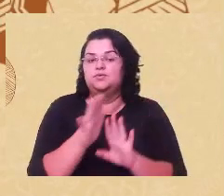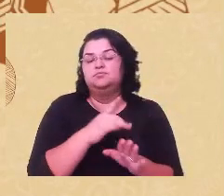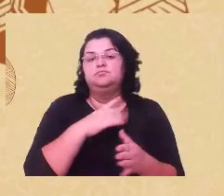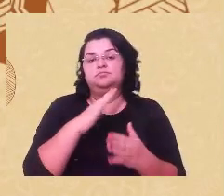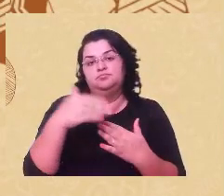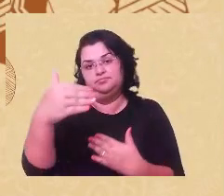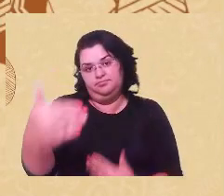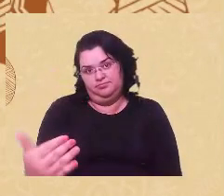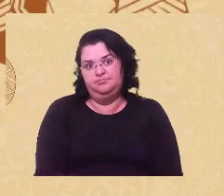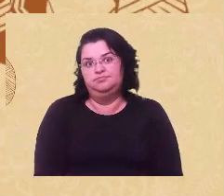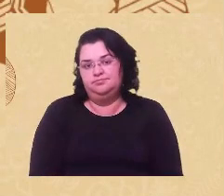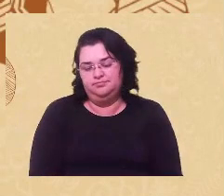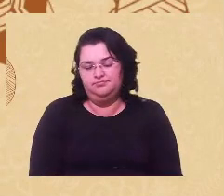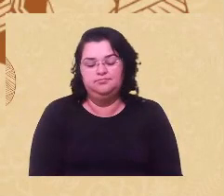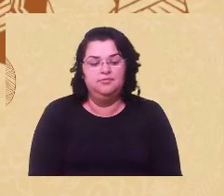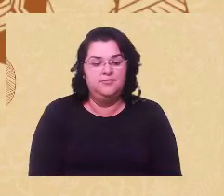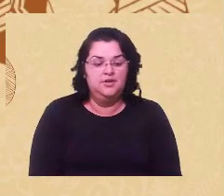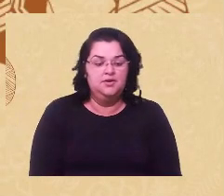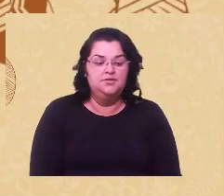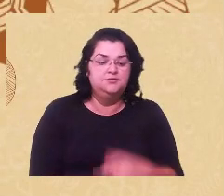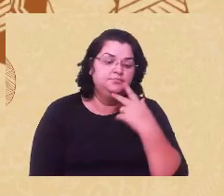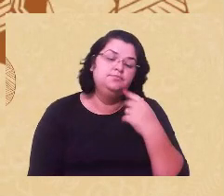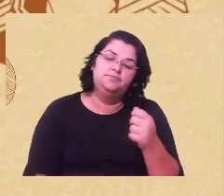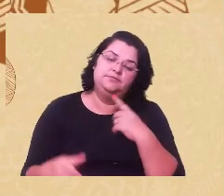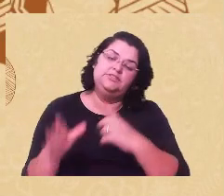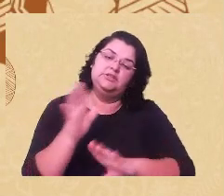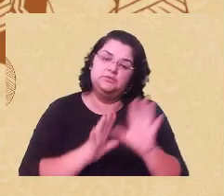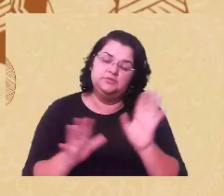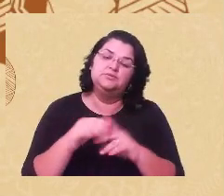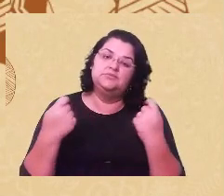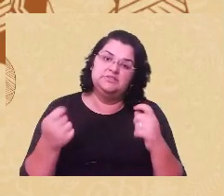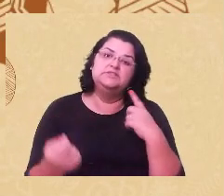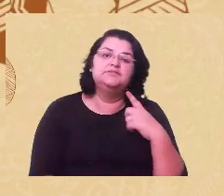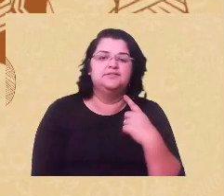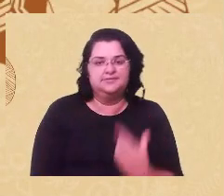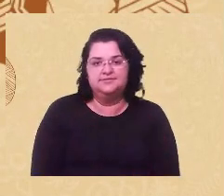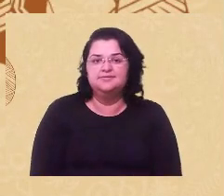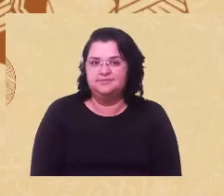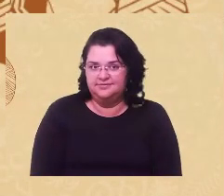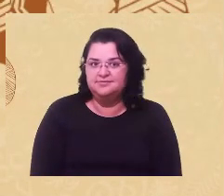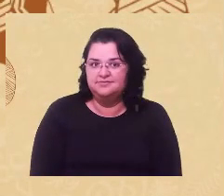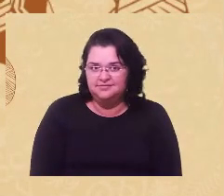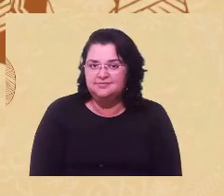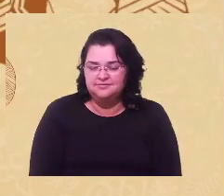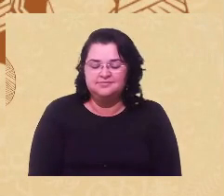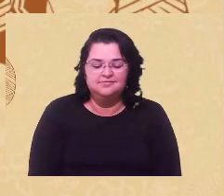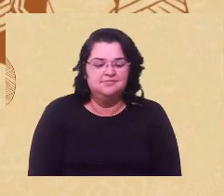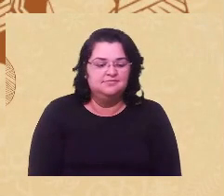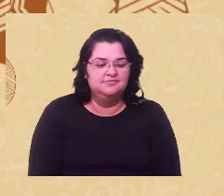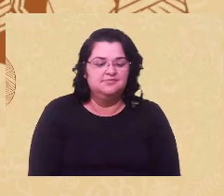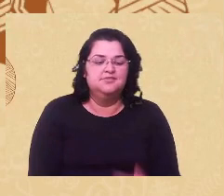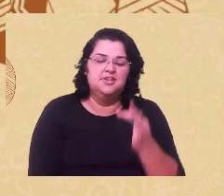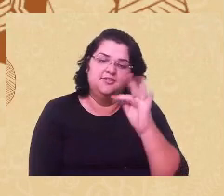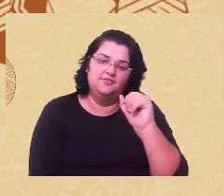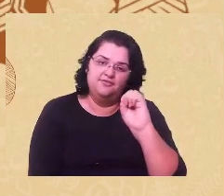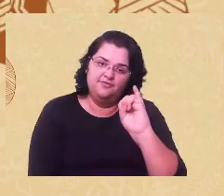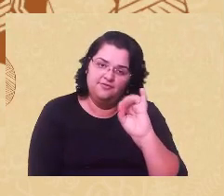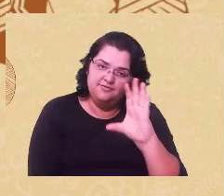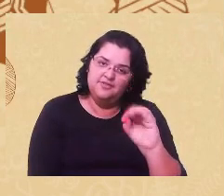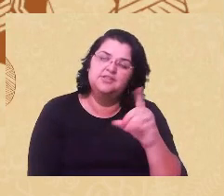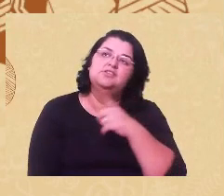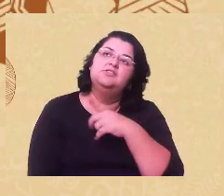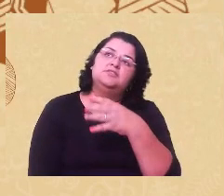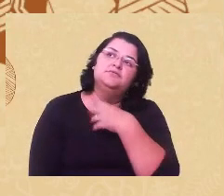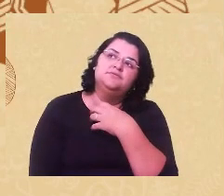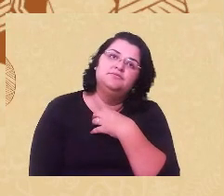cuidado, porque a gente precisa de cuidado, né? Quem está passando por uma situação dessas precisa de cuidado físico, de sua saúde física, de sua saúde